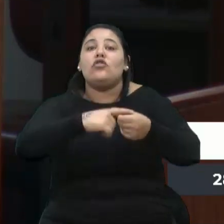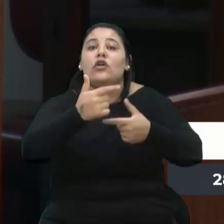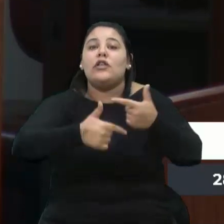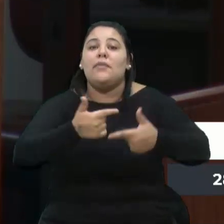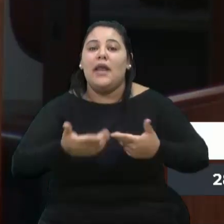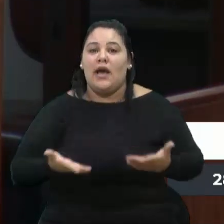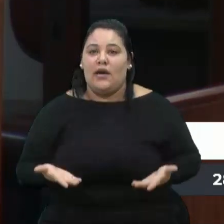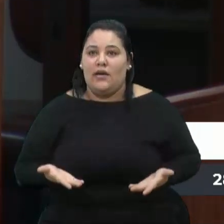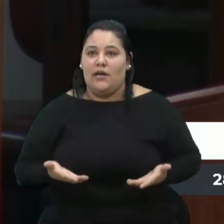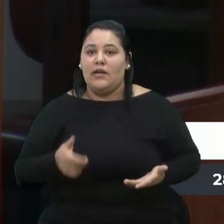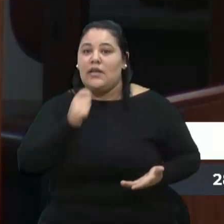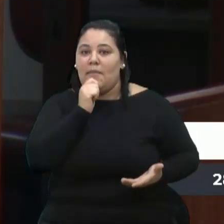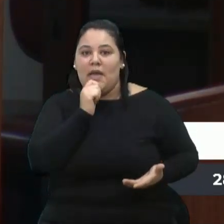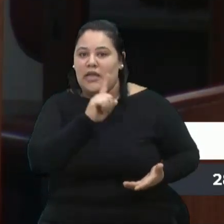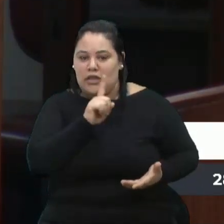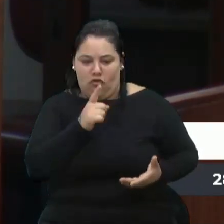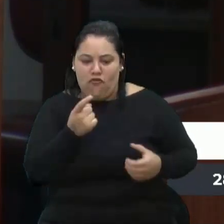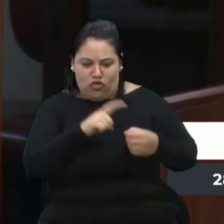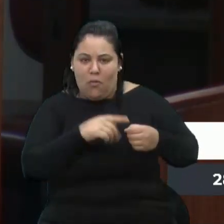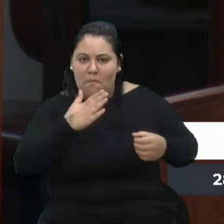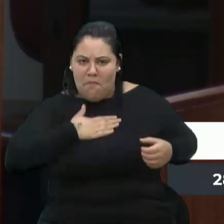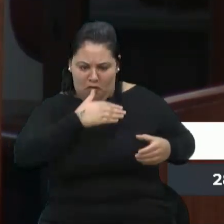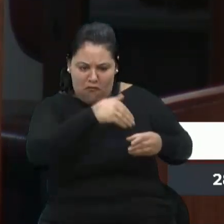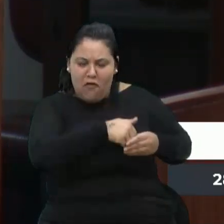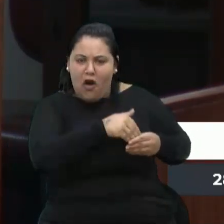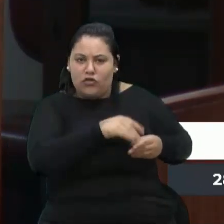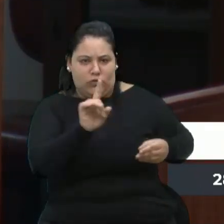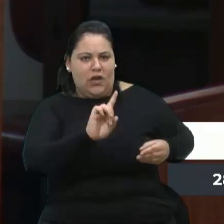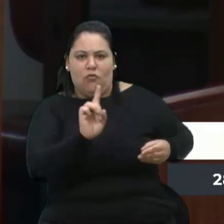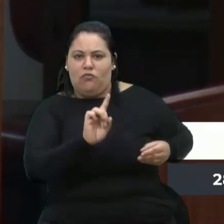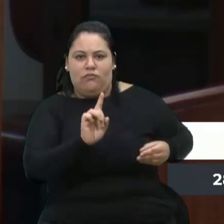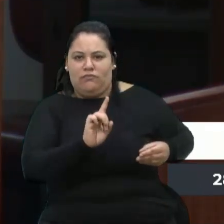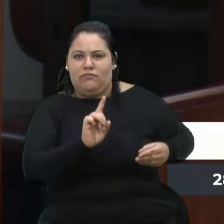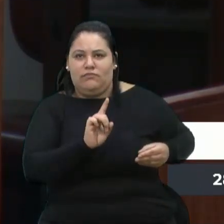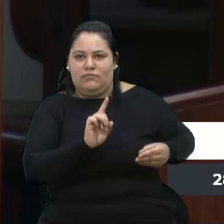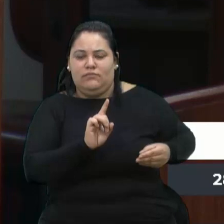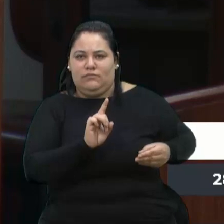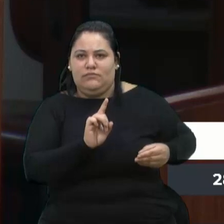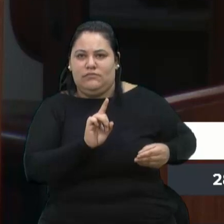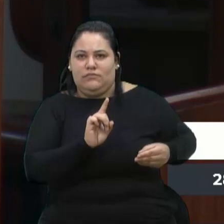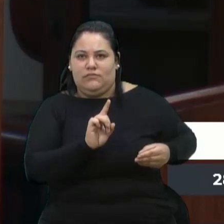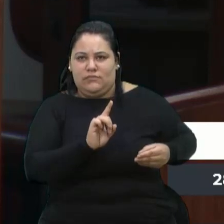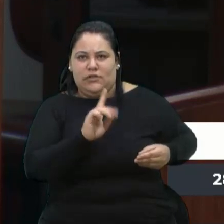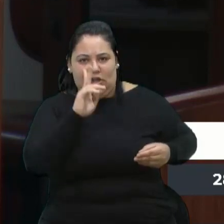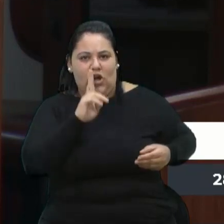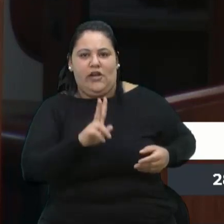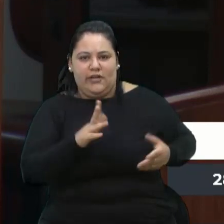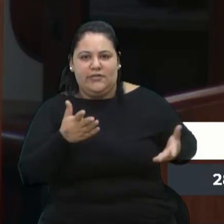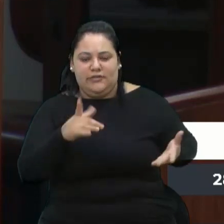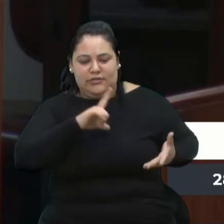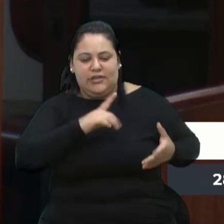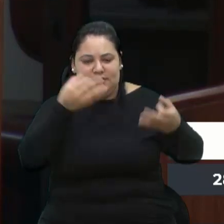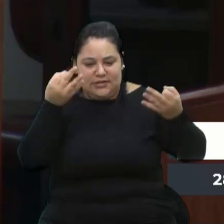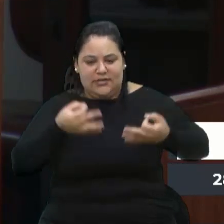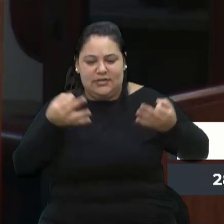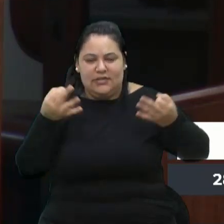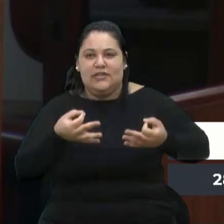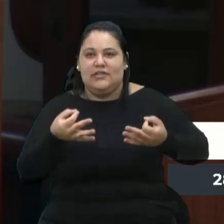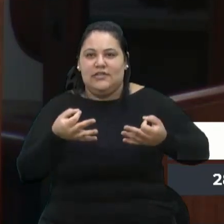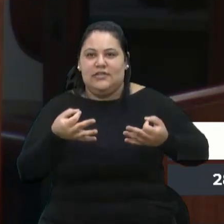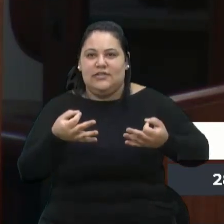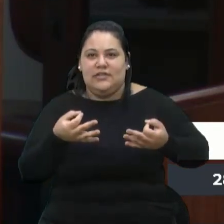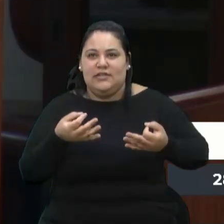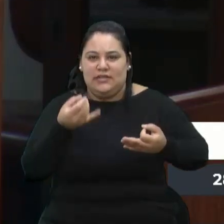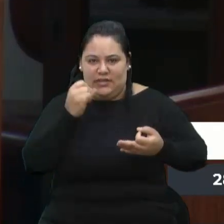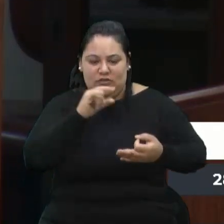bem que não voltou pelo meu voto. Não voltou com o meu voto. E olha, eu tenho certeza absoluta que se eu